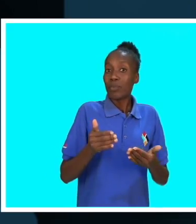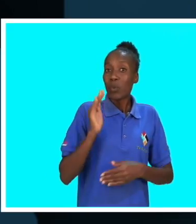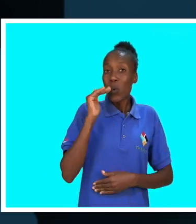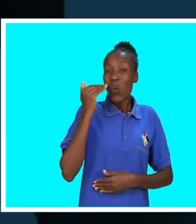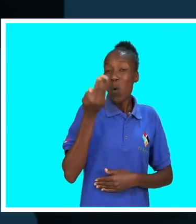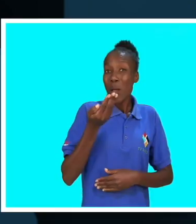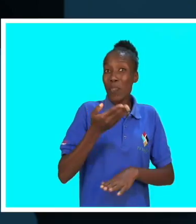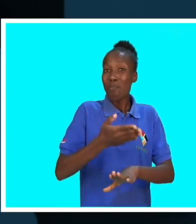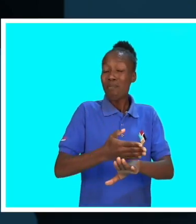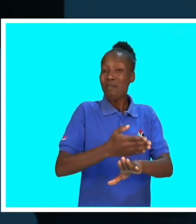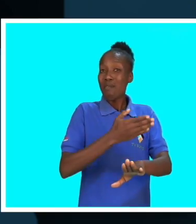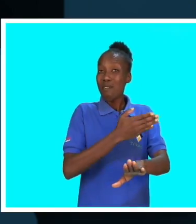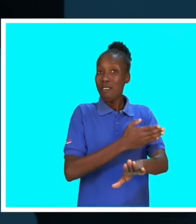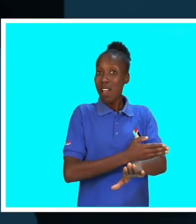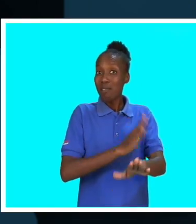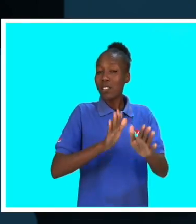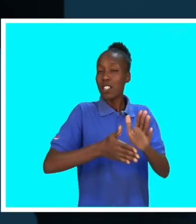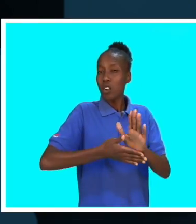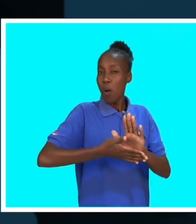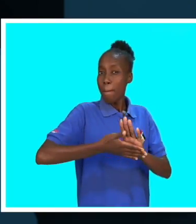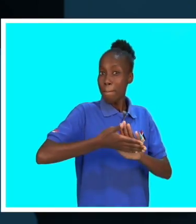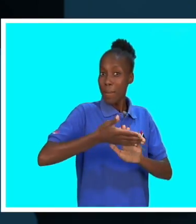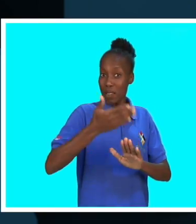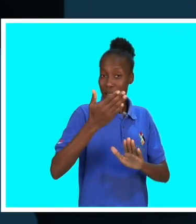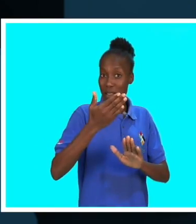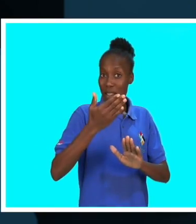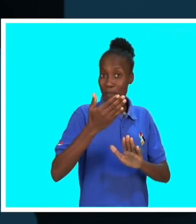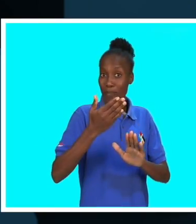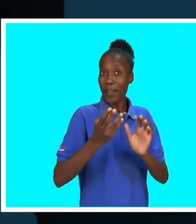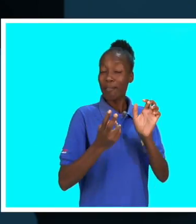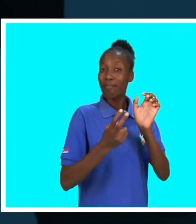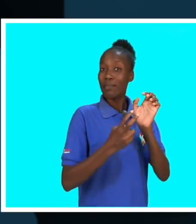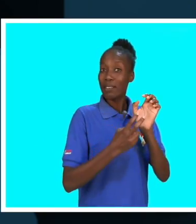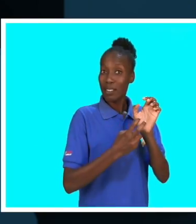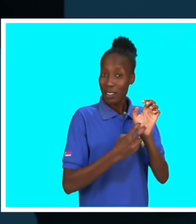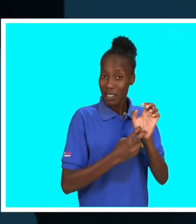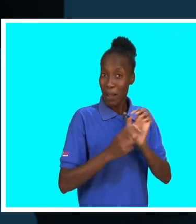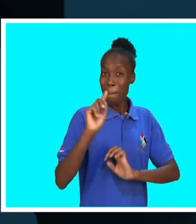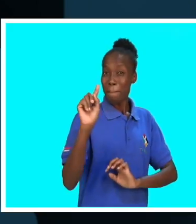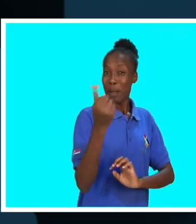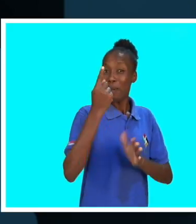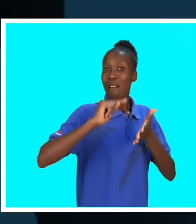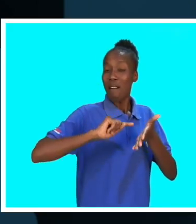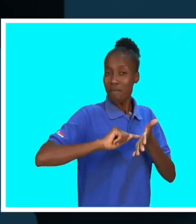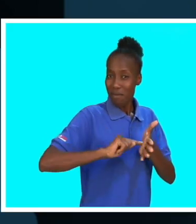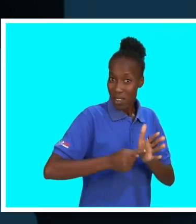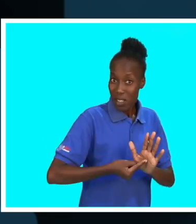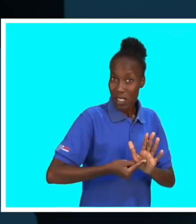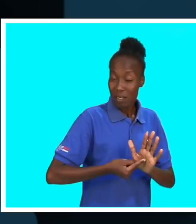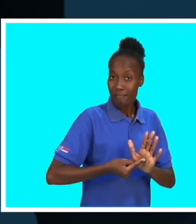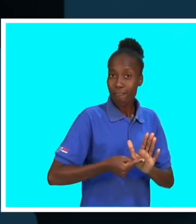sexual, tem o risco de, numa idade mais jovem,